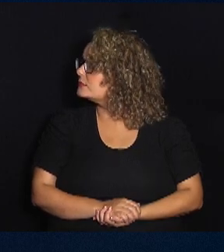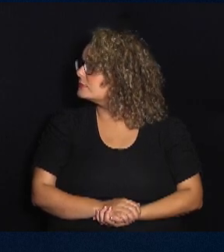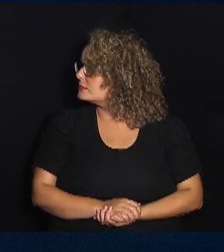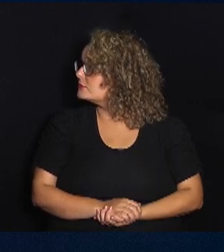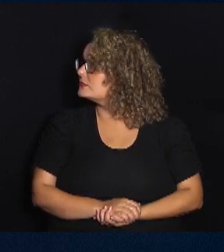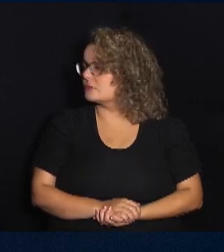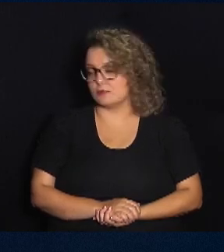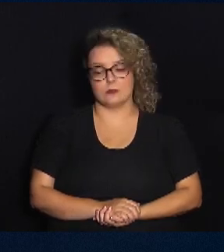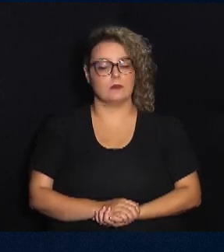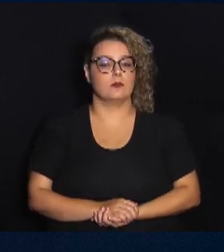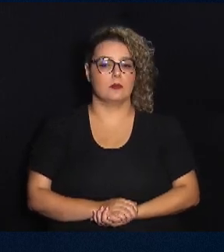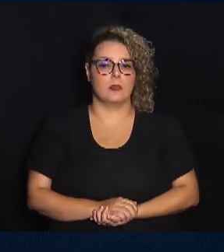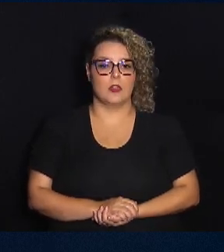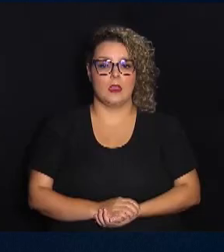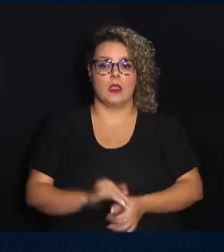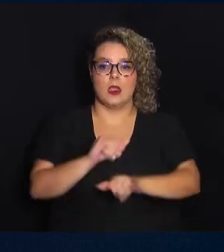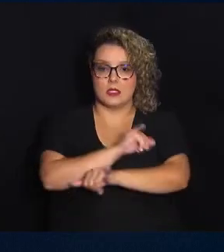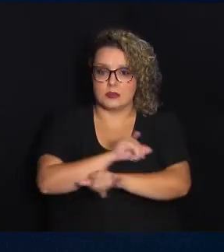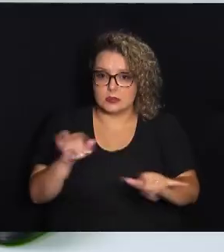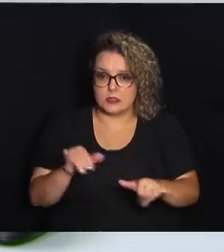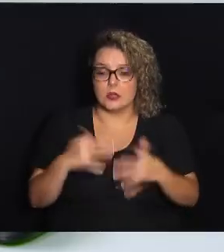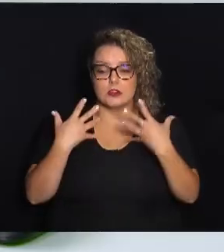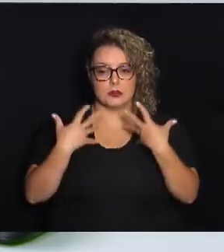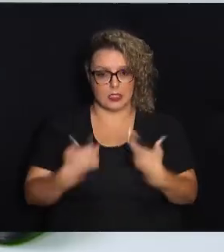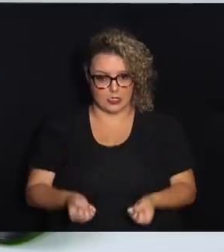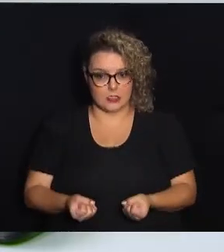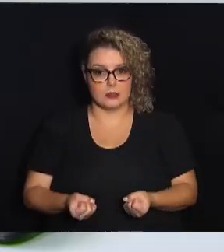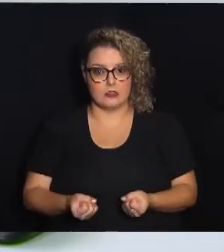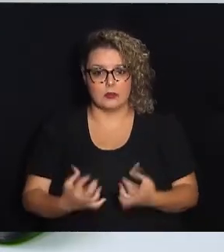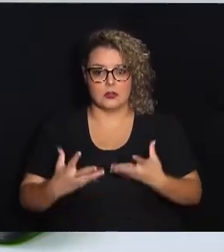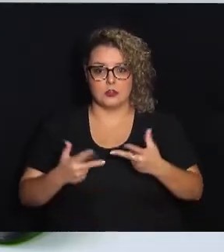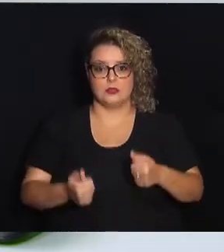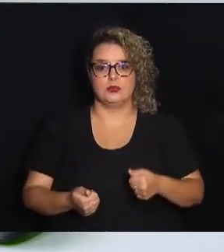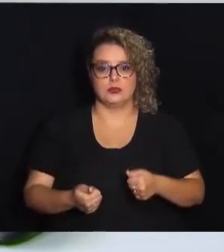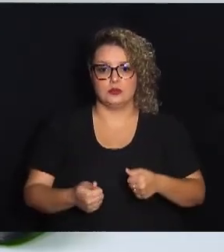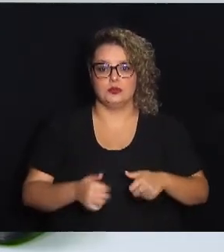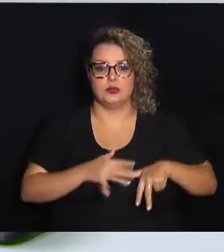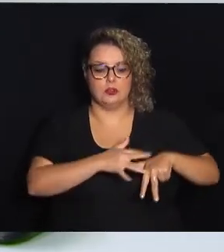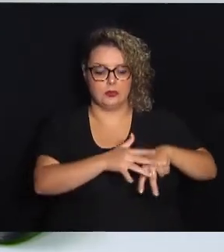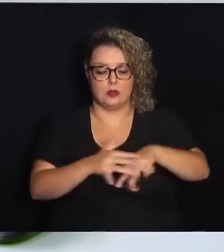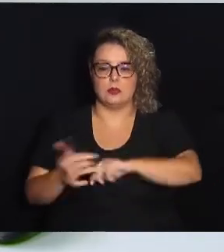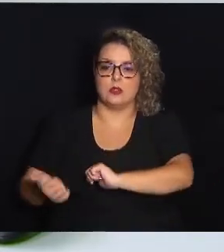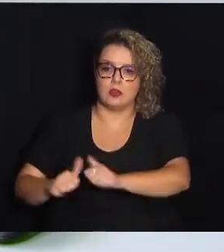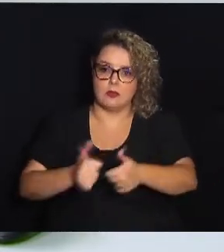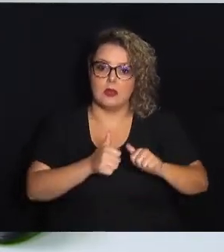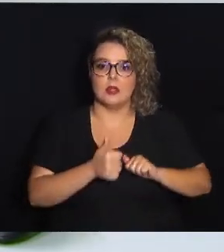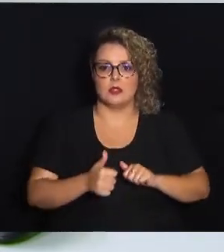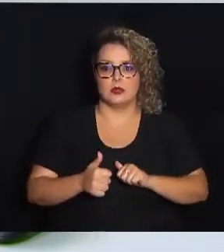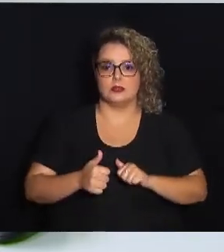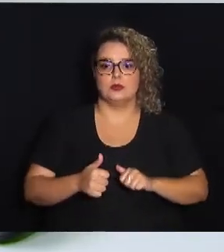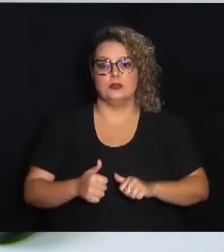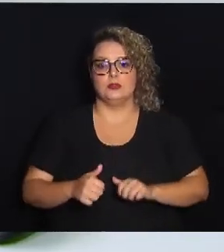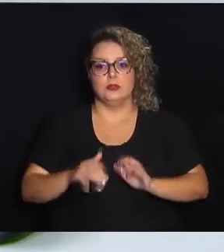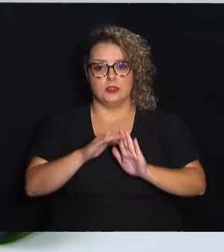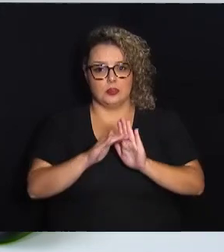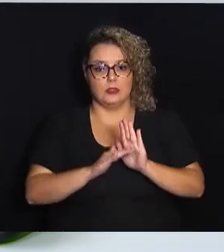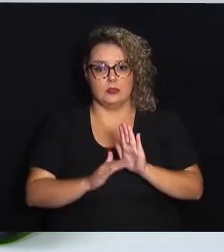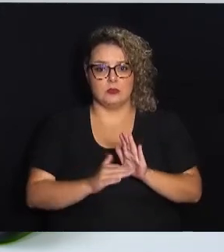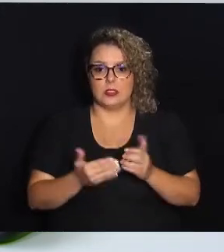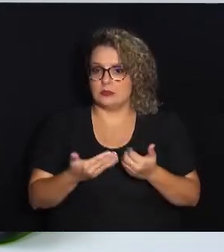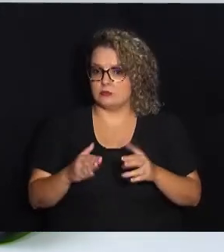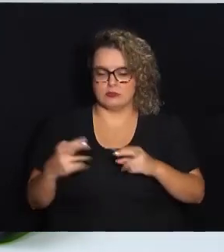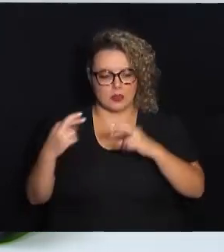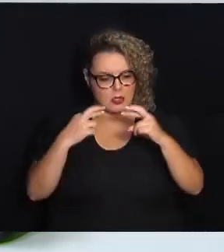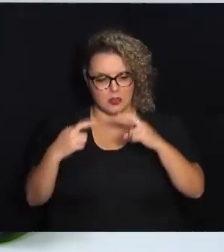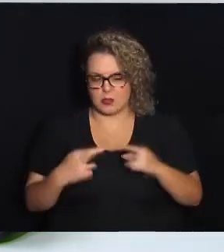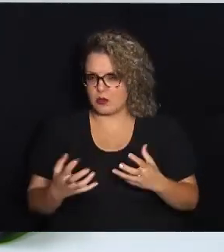Bernardo e Centro de Saúde Itacoaral. Essa nota a gente recebe de todo paciente que avalia o programa, mas também